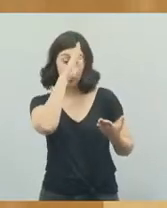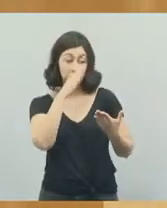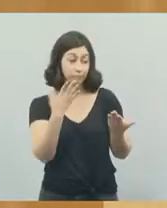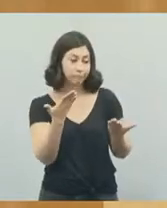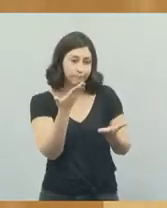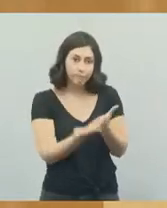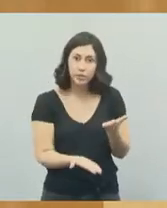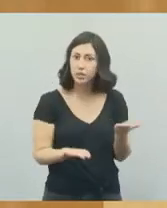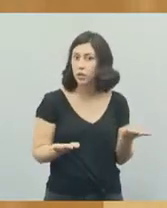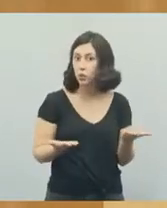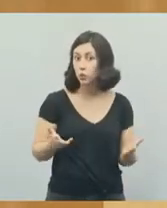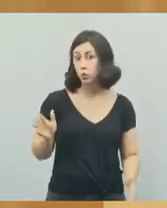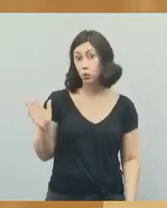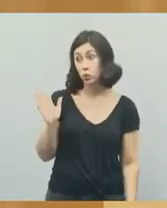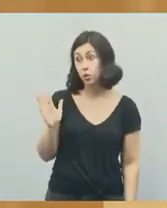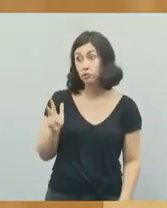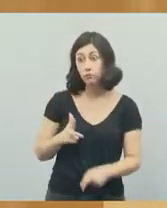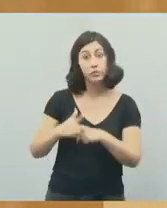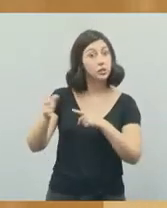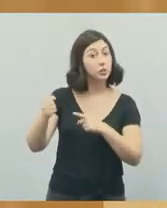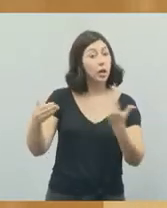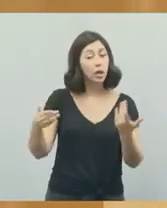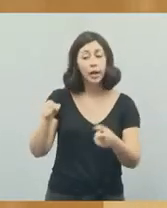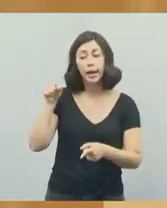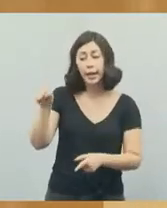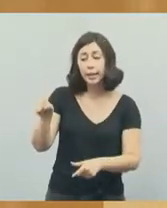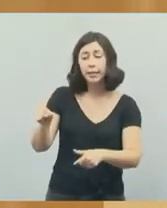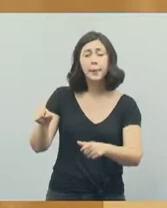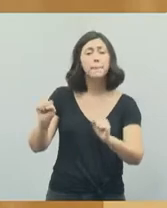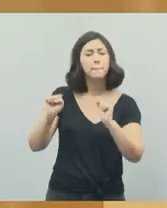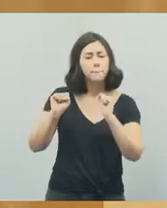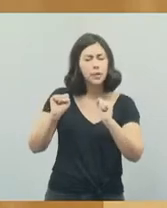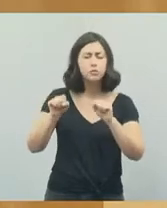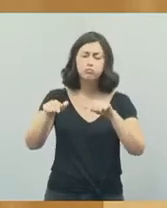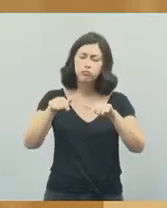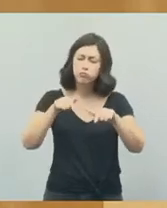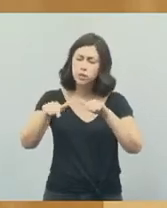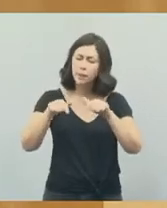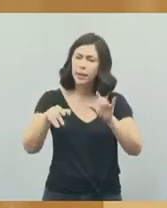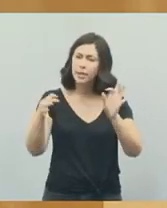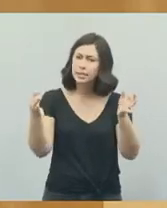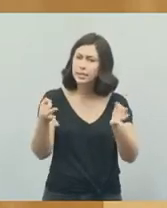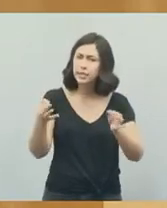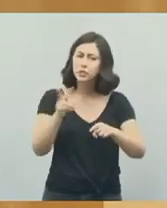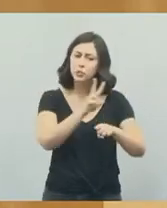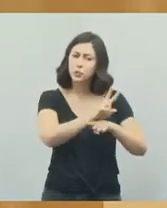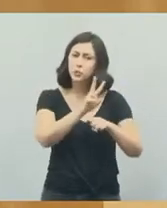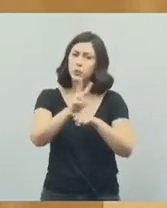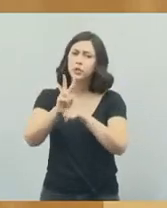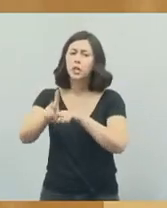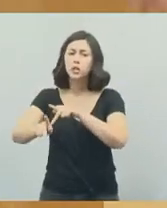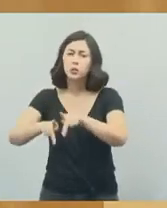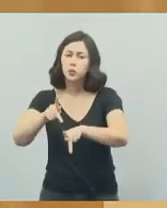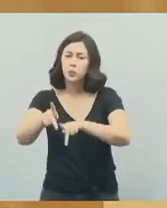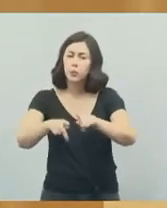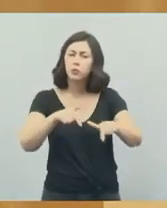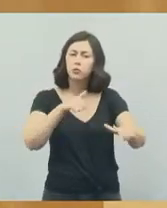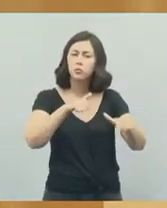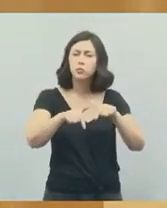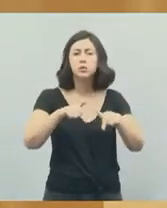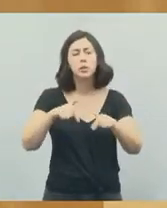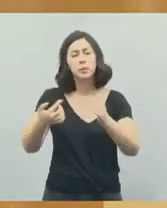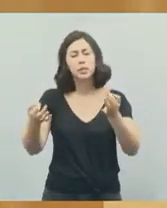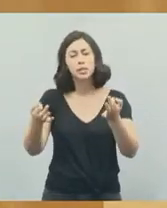não ganhou, Lula ganhou, que ele possa fazer, um excelente governo, cuidar da nação, fazer um trabalho,